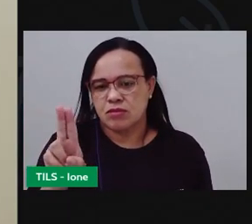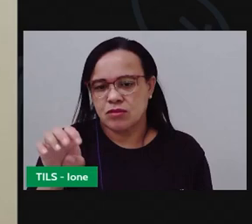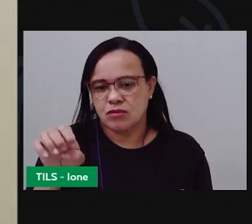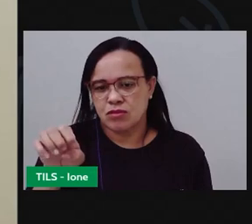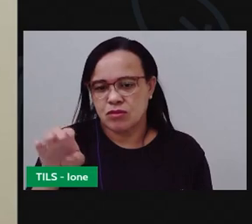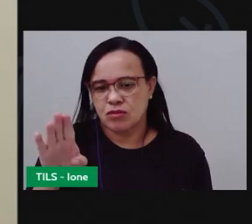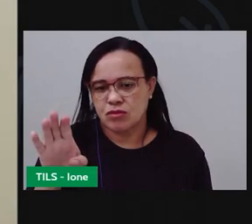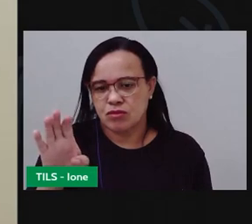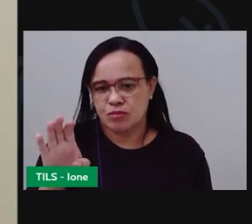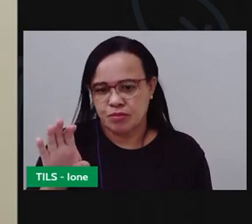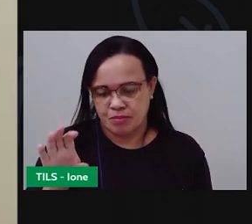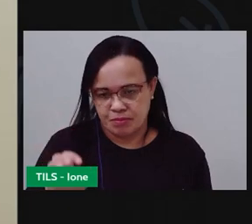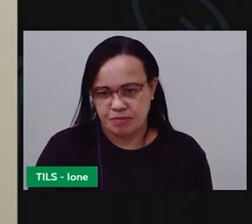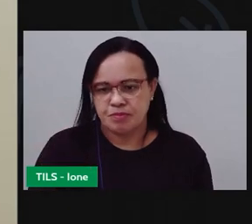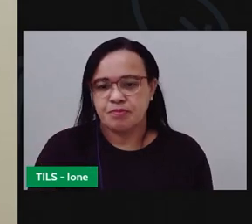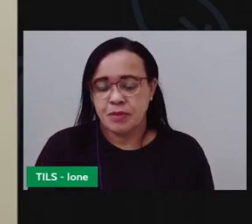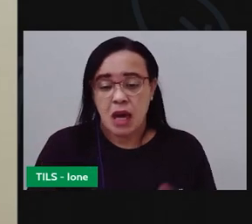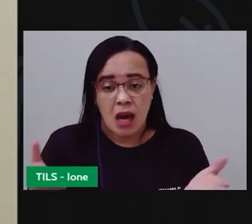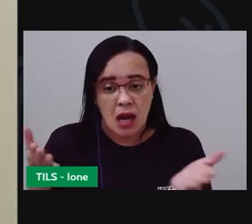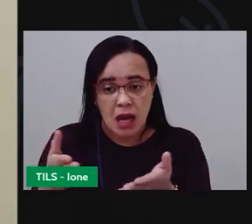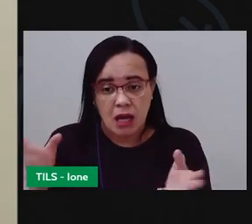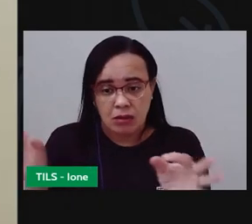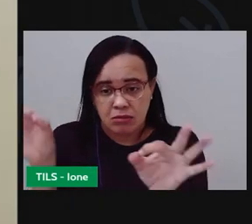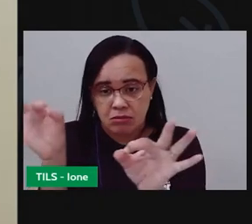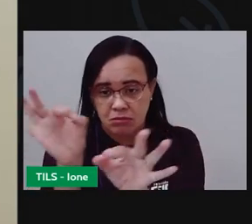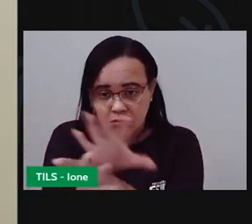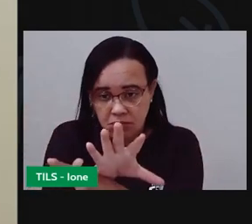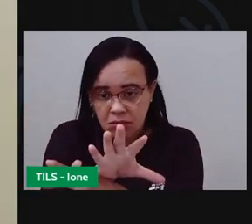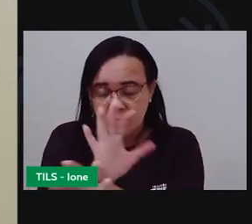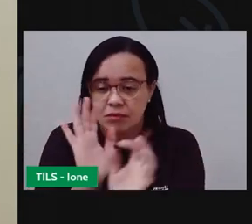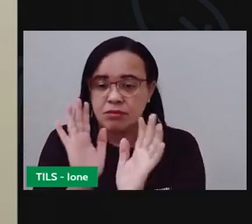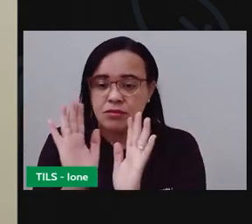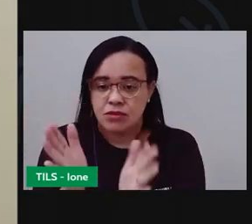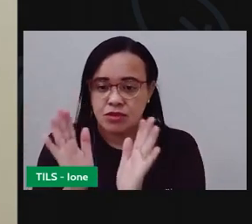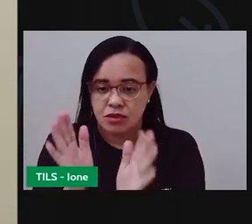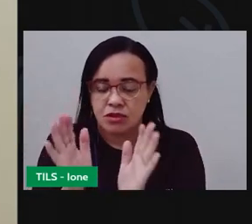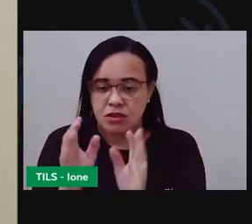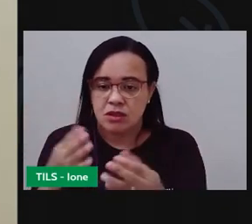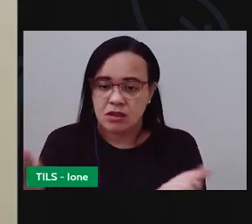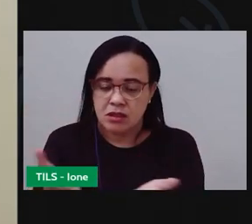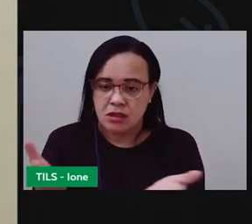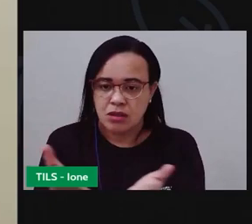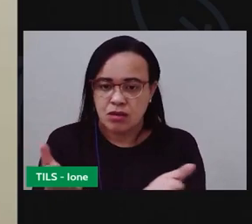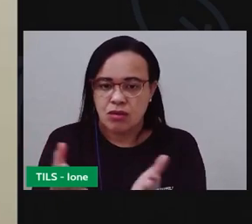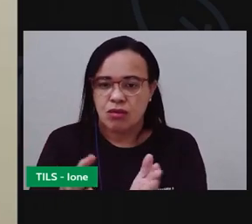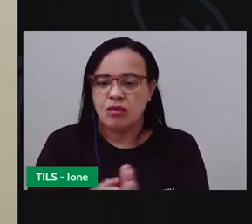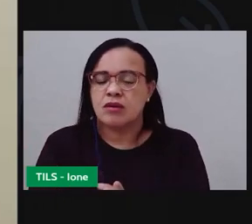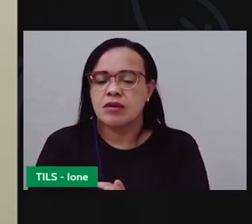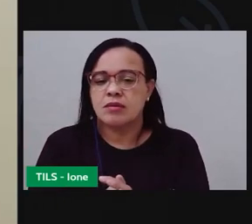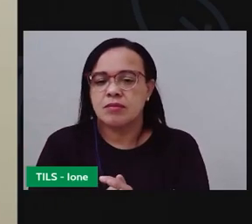pronta vamos fazer montar a nossa compostagem